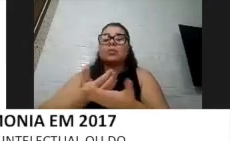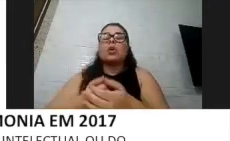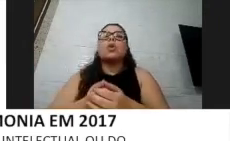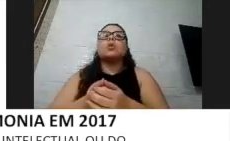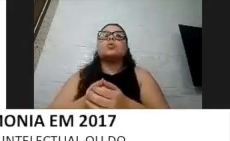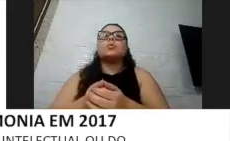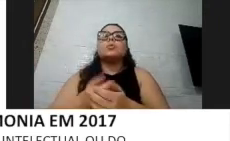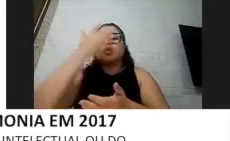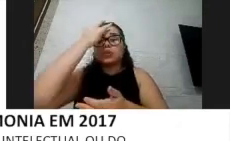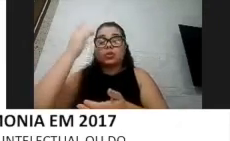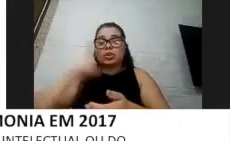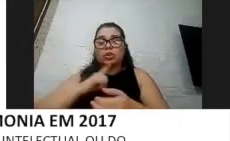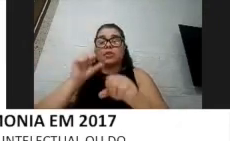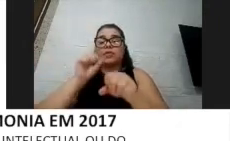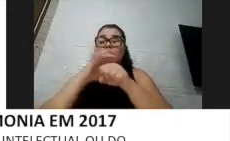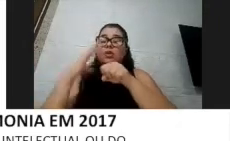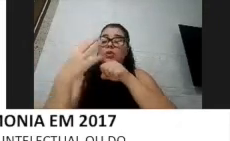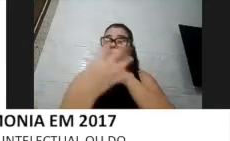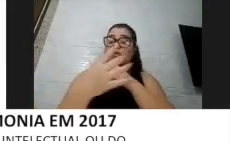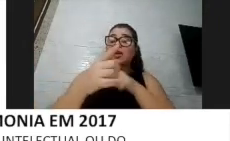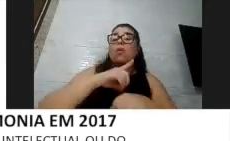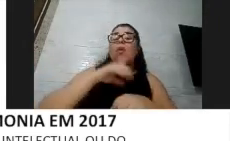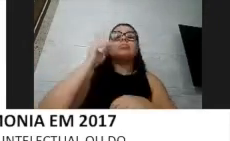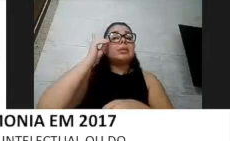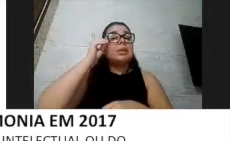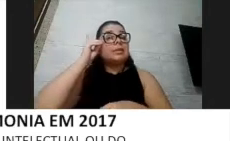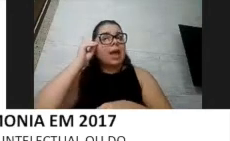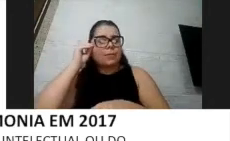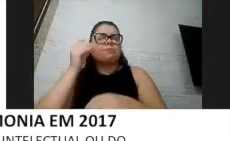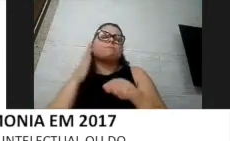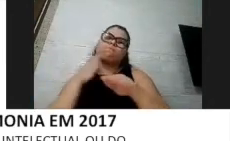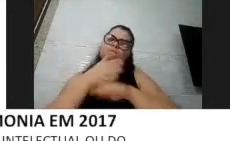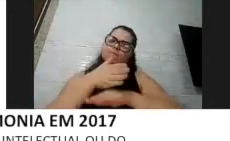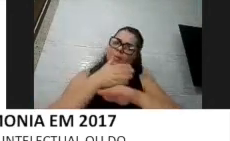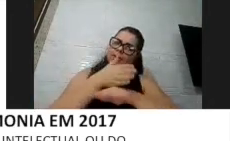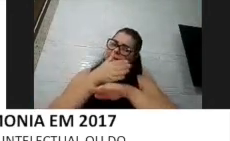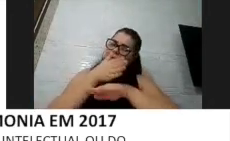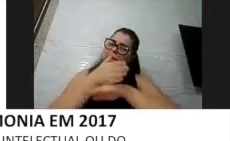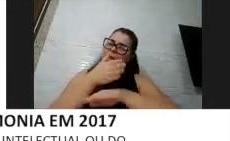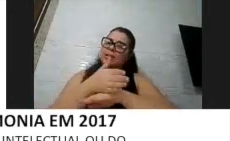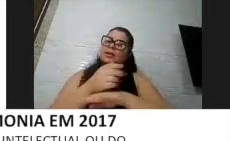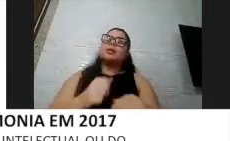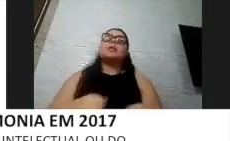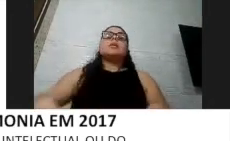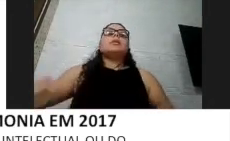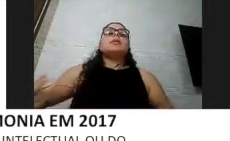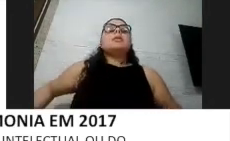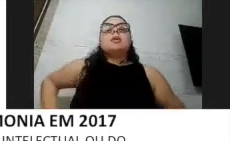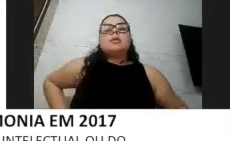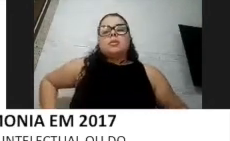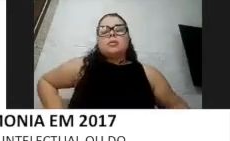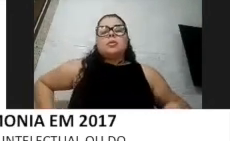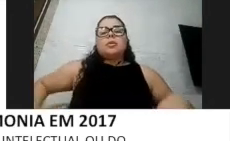de COVID-19 em pessoas com síndrome de Down. Então, eu entrei lá na fonte, no site